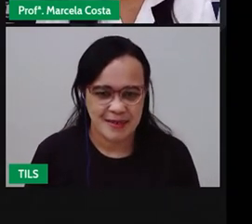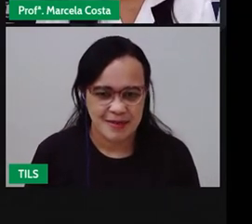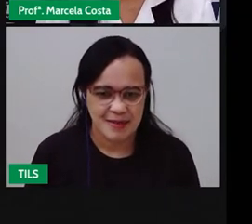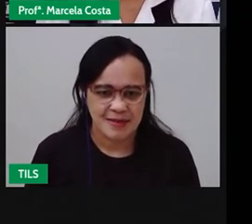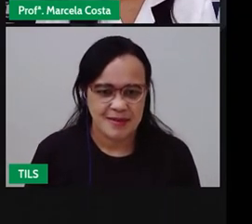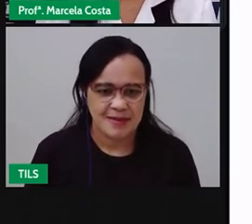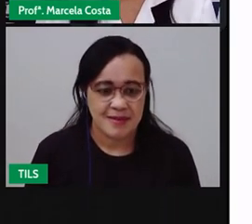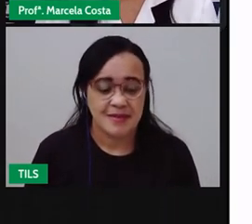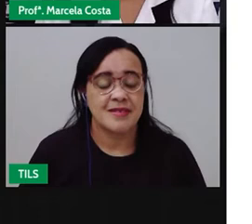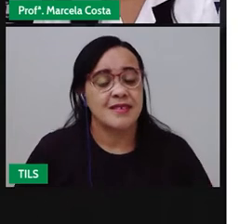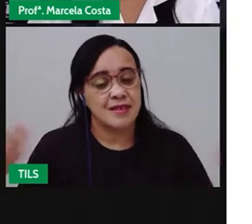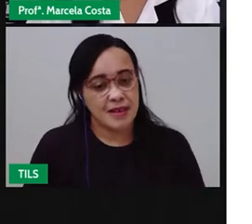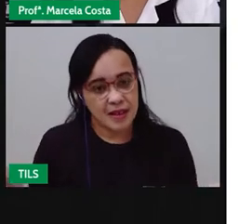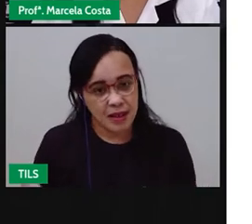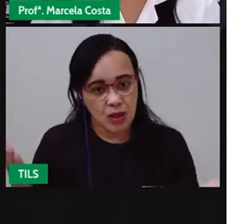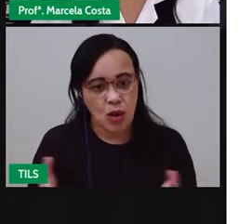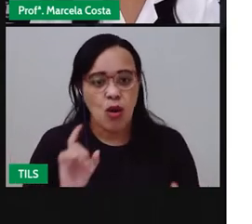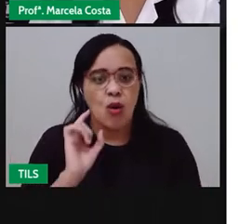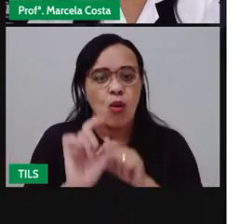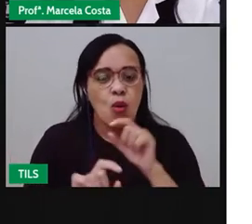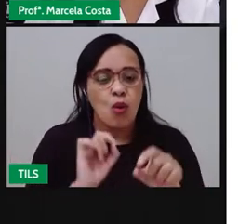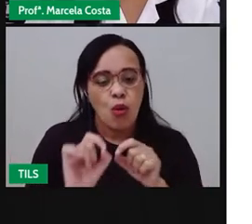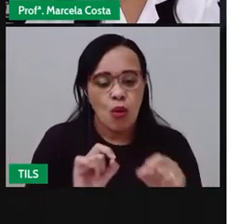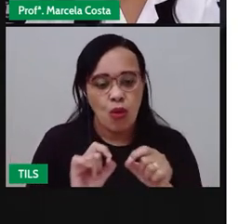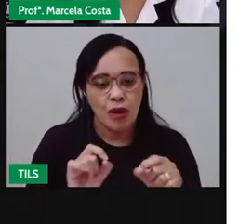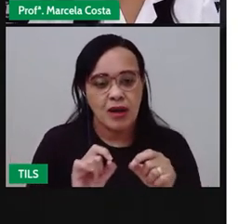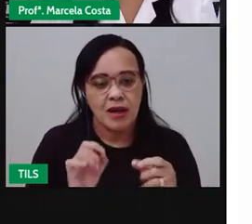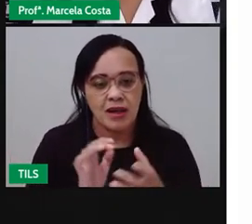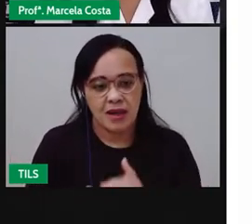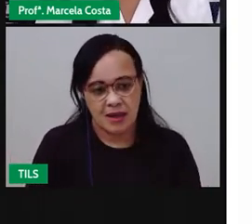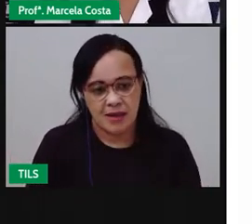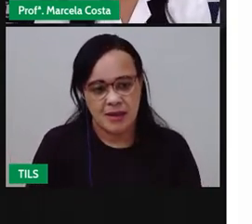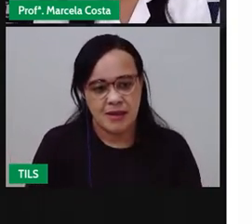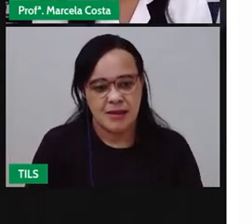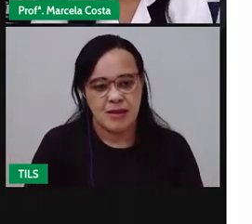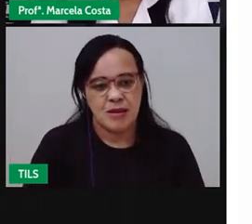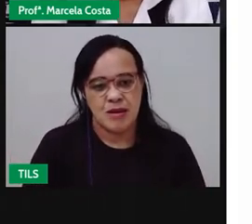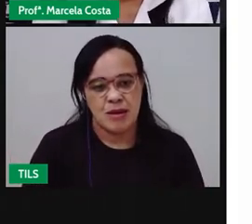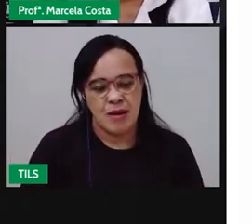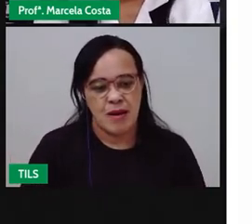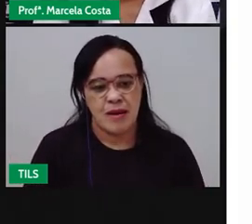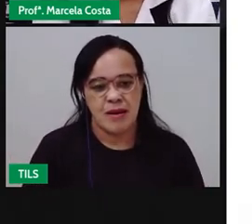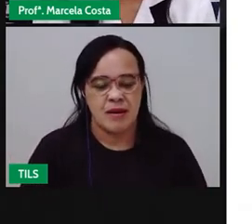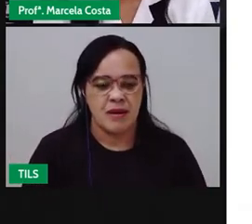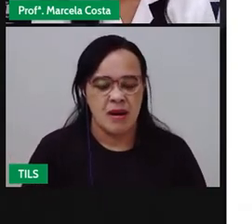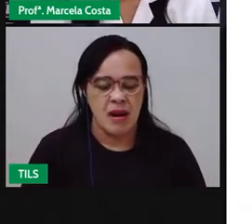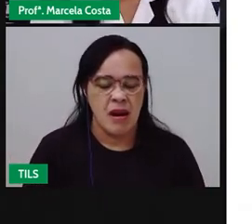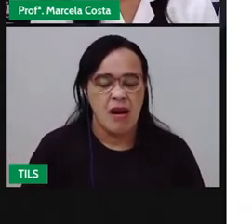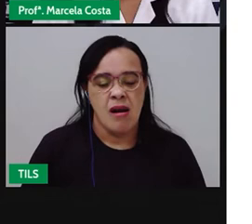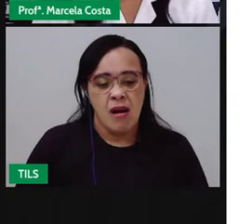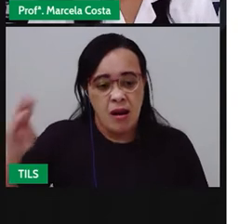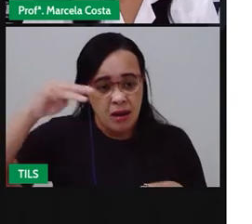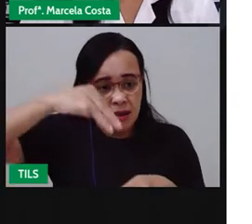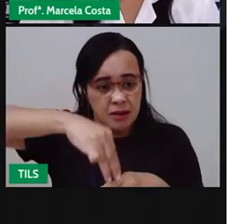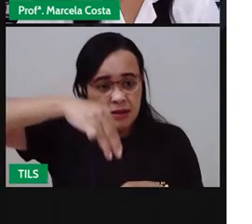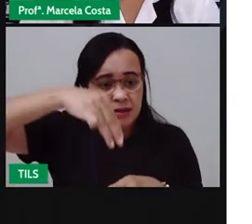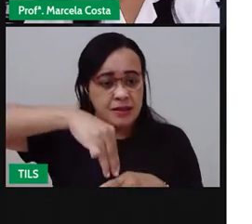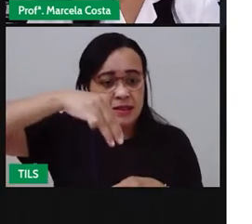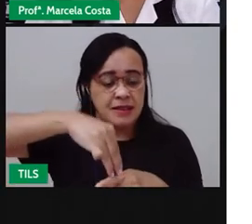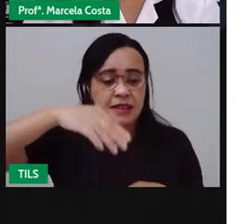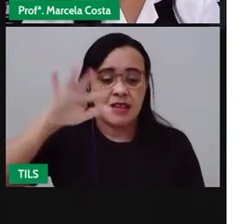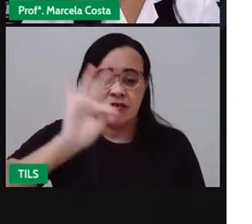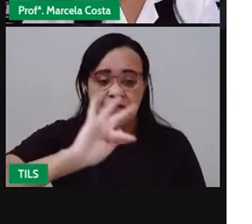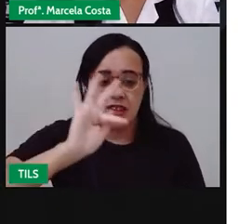Agora, como eu falei para vocês, o município onde a gente